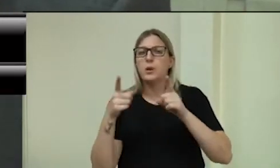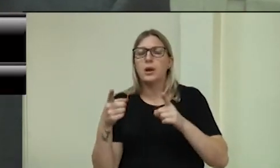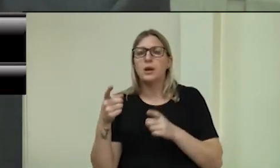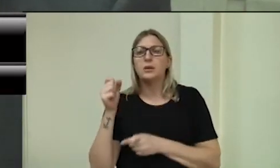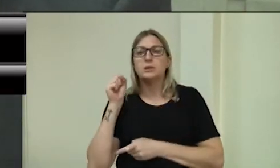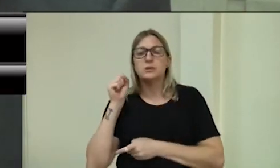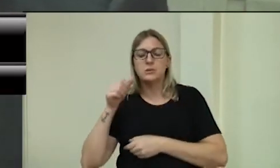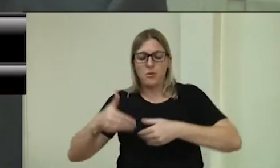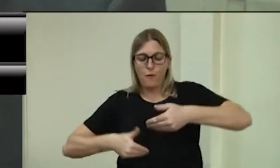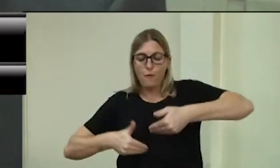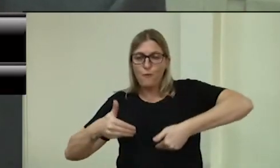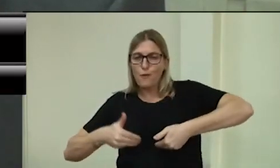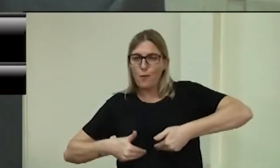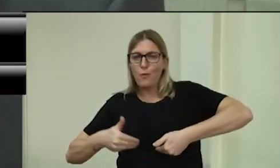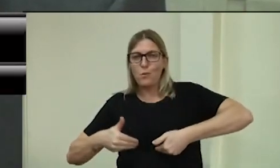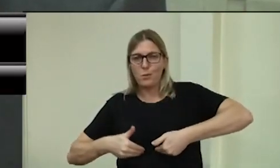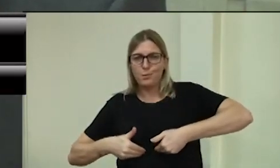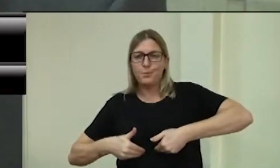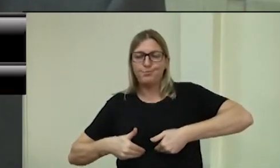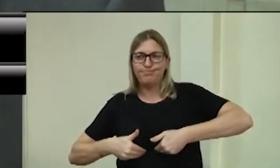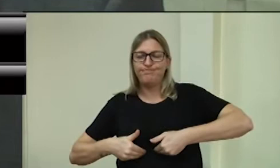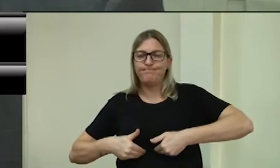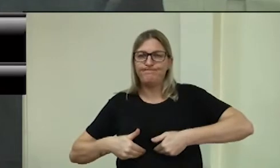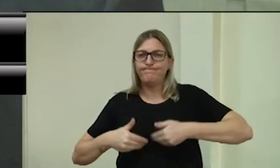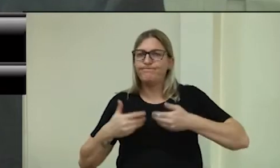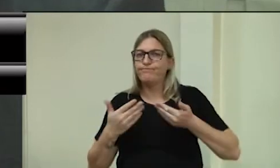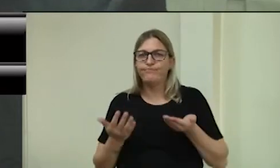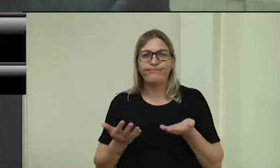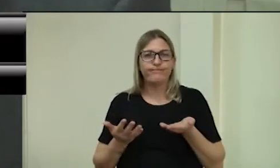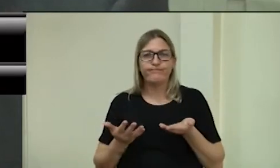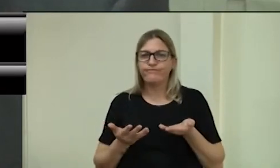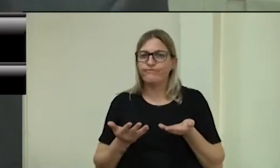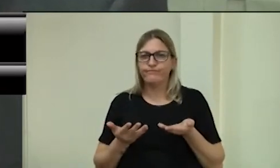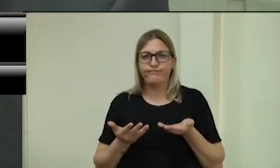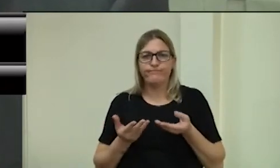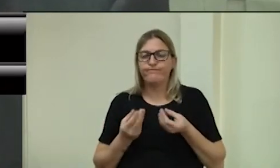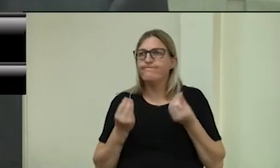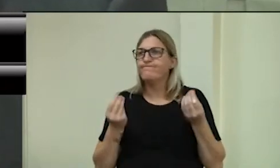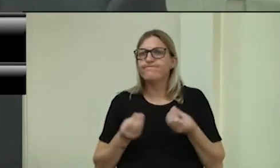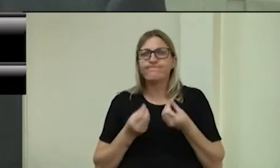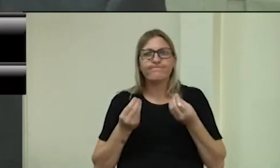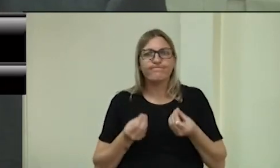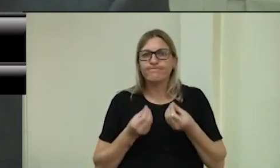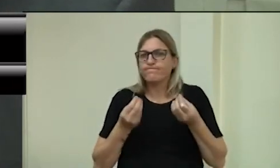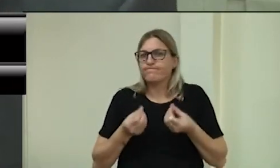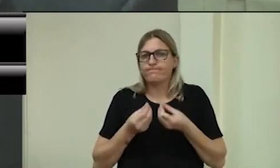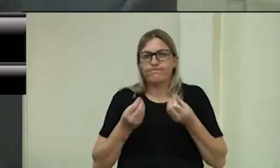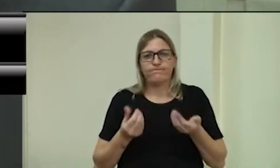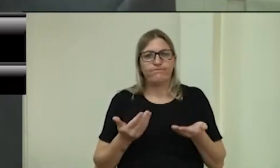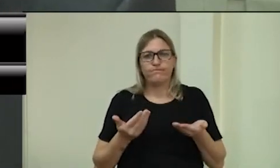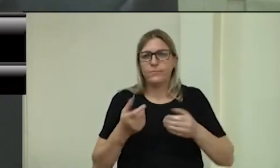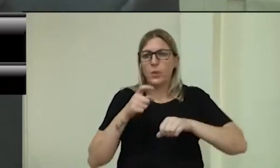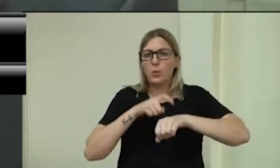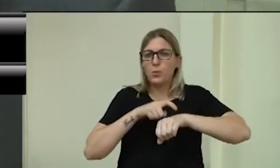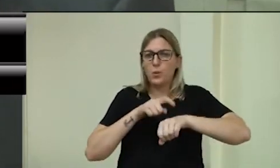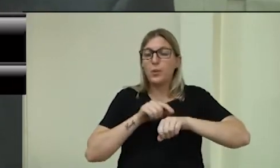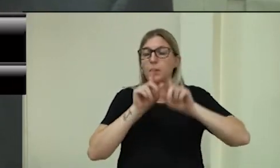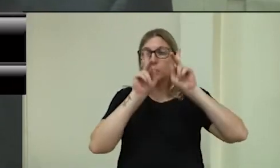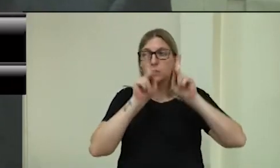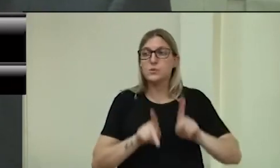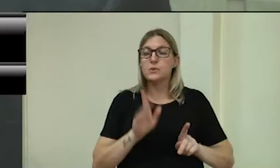a fome é algo indescritivo e esse momento assim, que as pessoas já estão